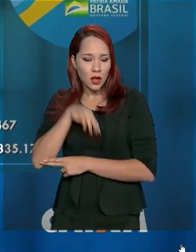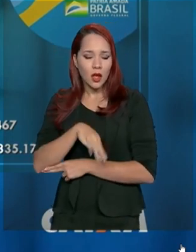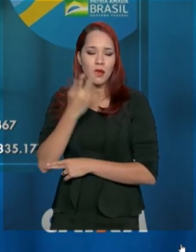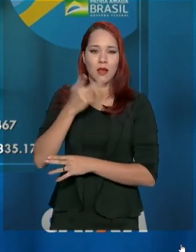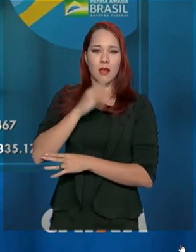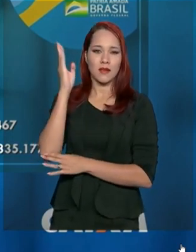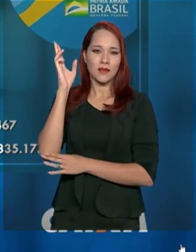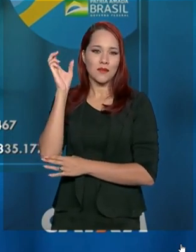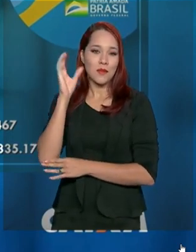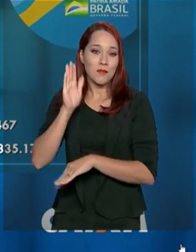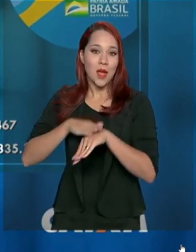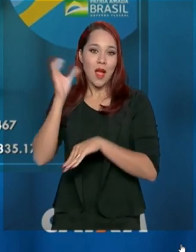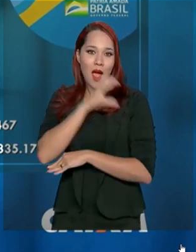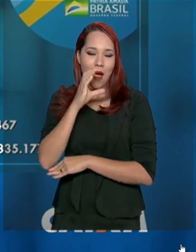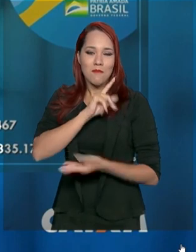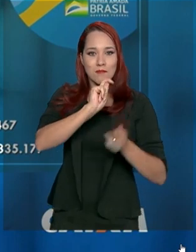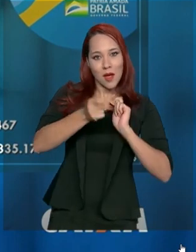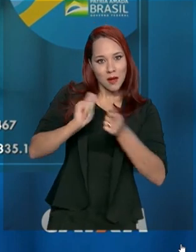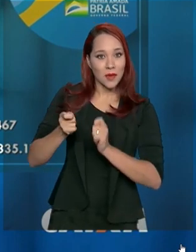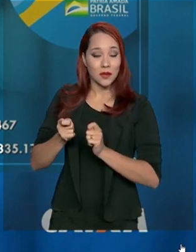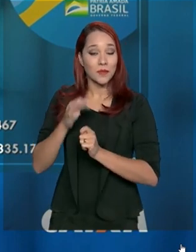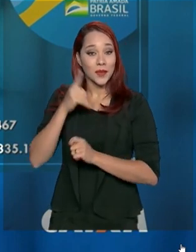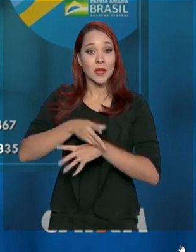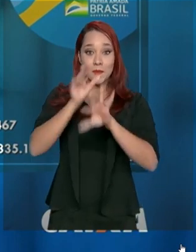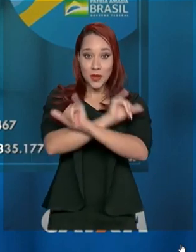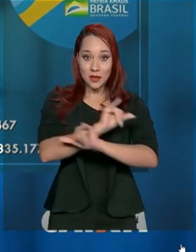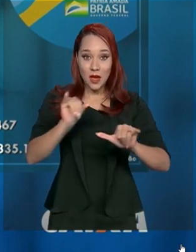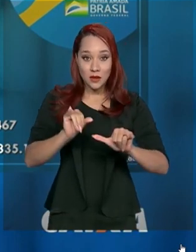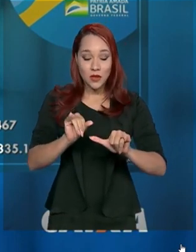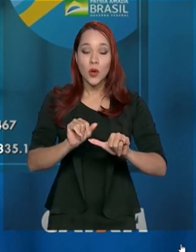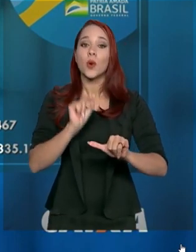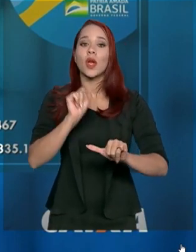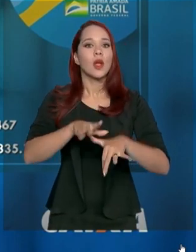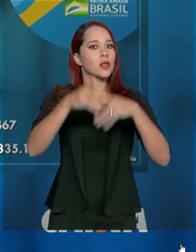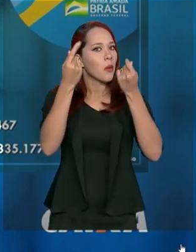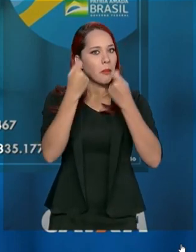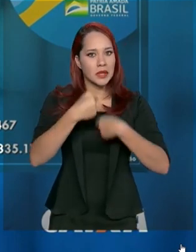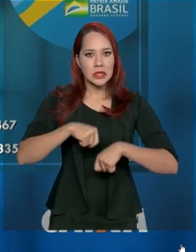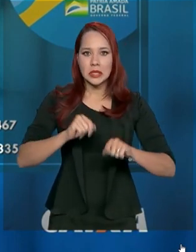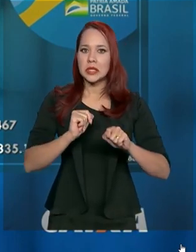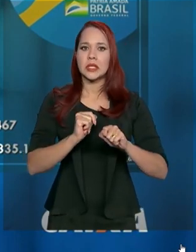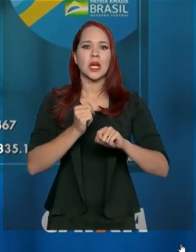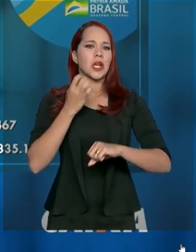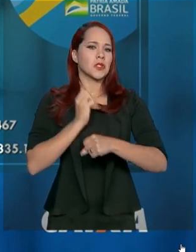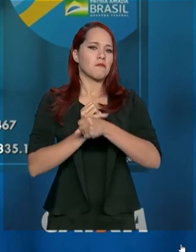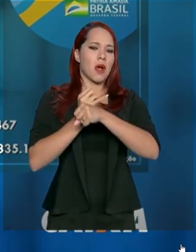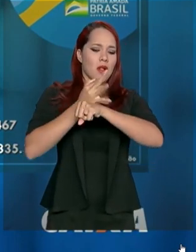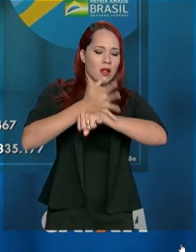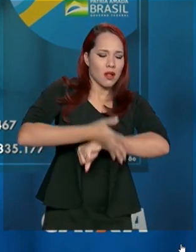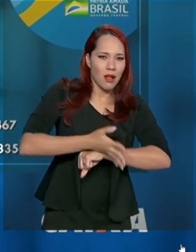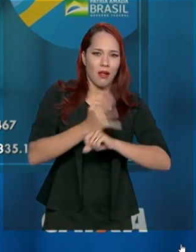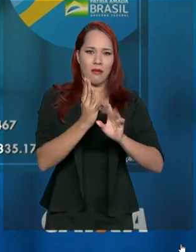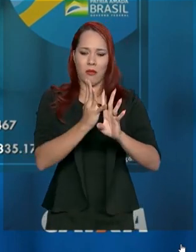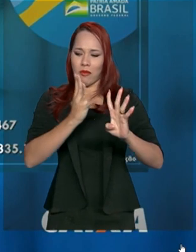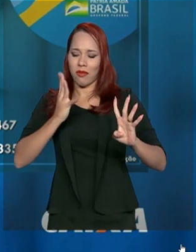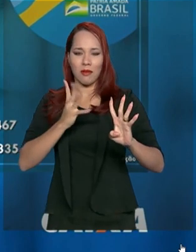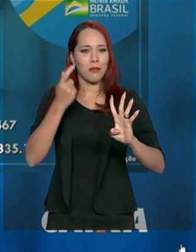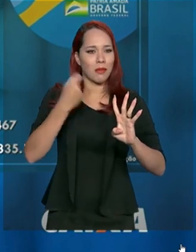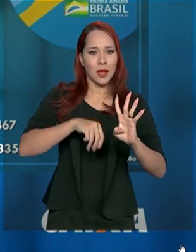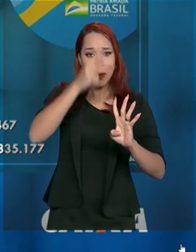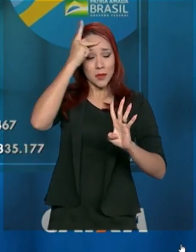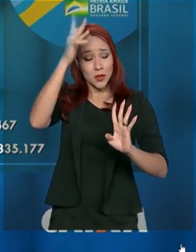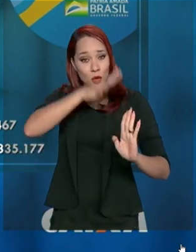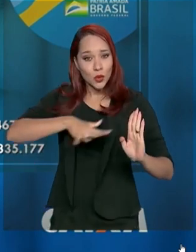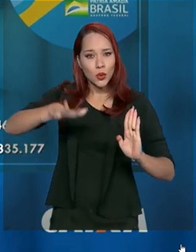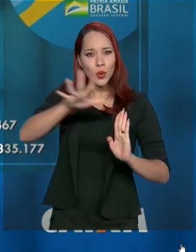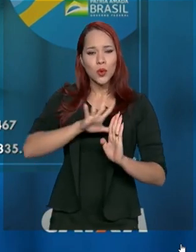Então, essa é mensagem que nós queremos fazer. Não precisa chegar na fila de madrugada. Todas as pessoas